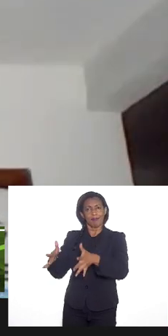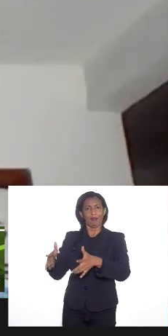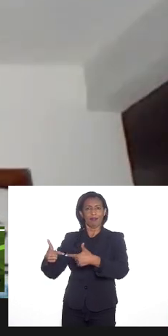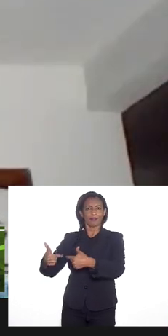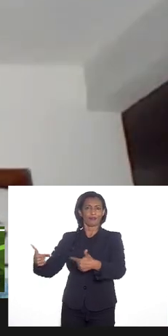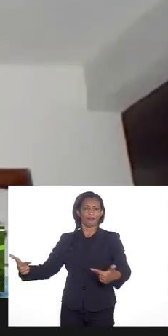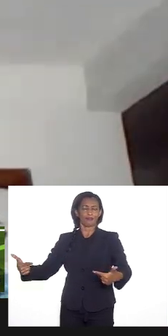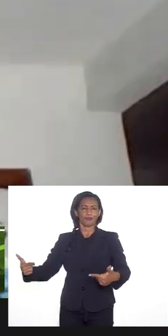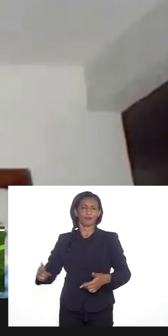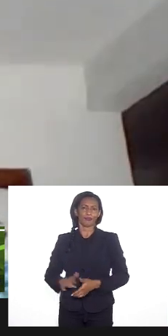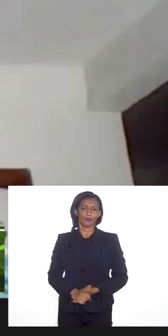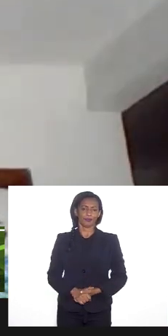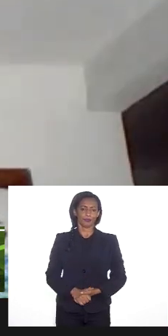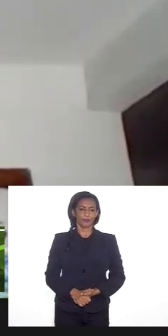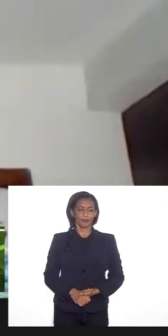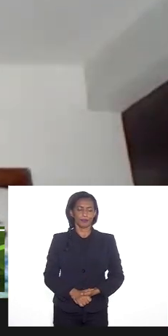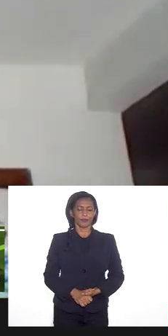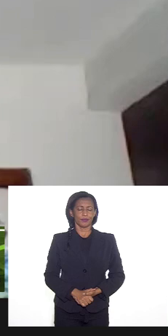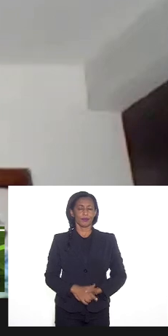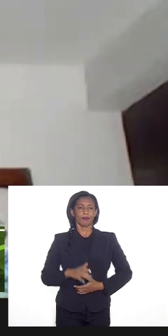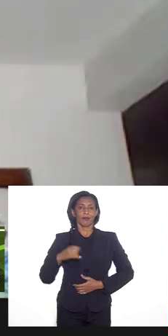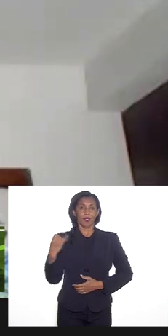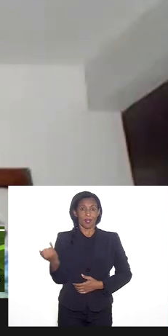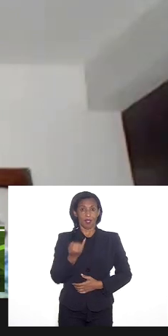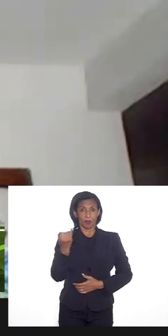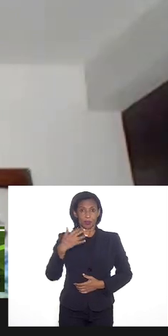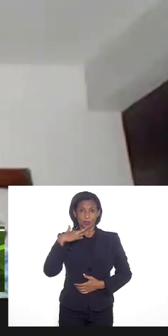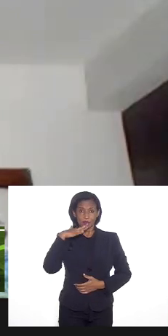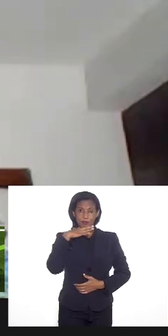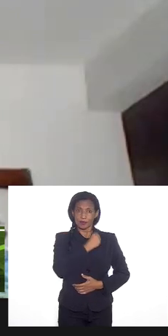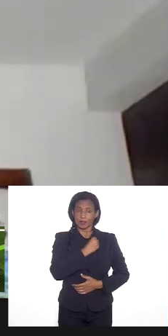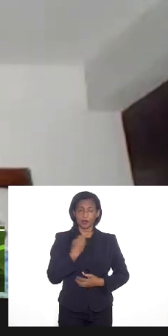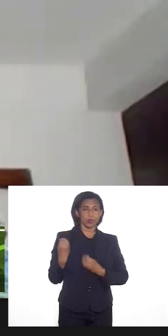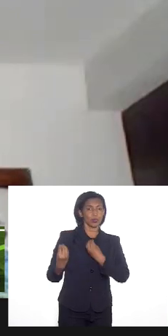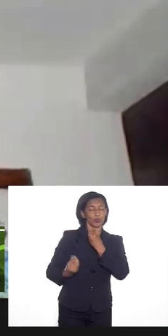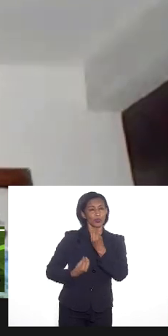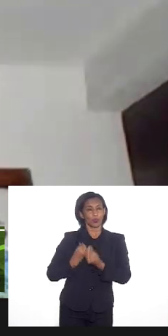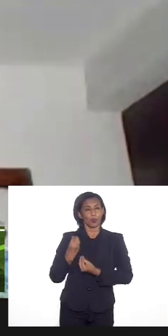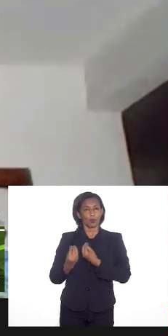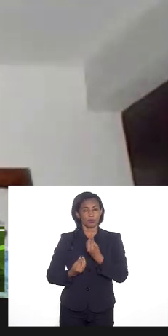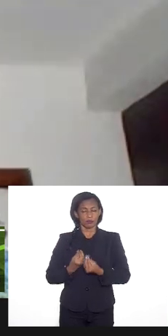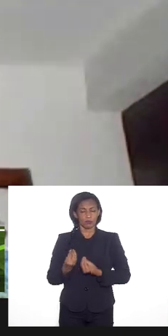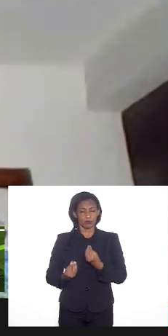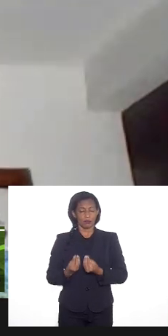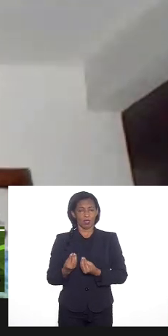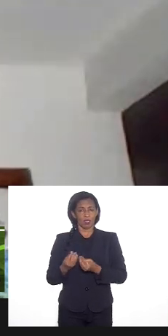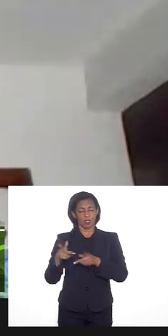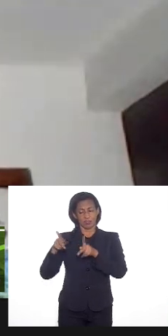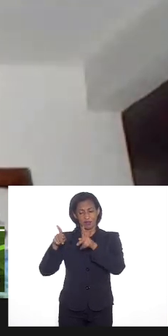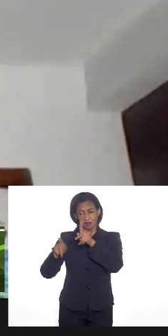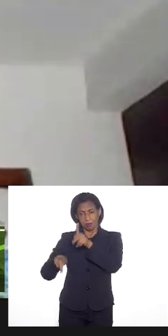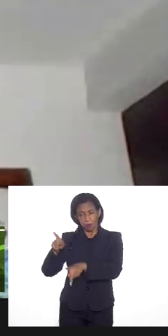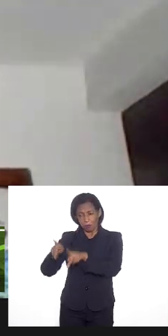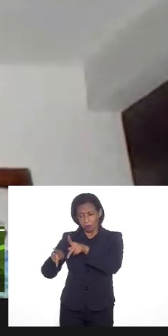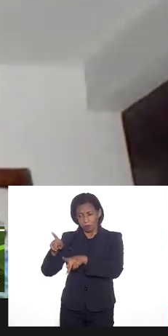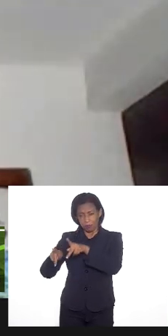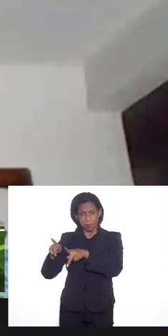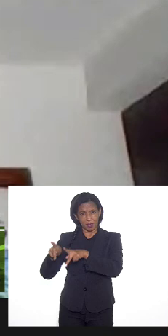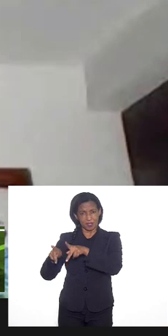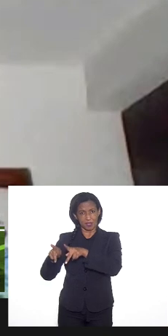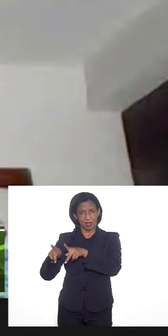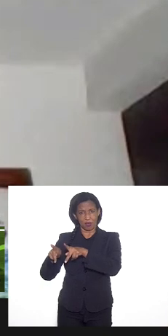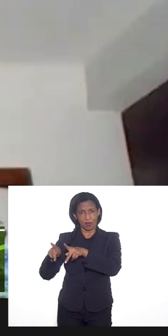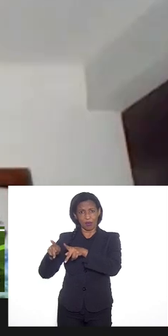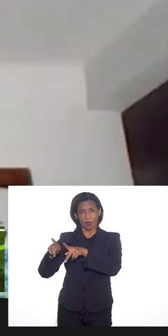sorte. É importante perceber de como essas populações foram trazidas para o